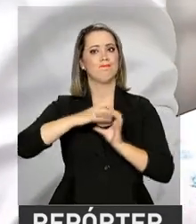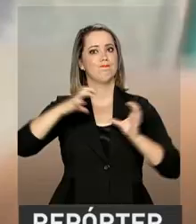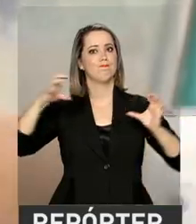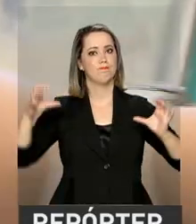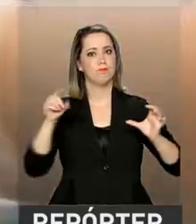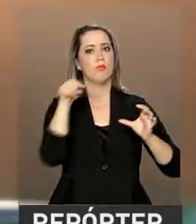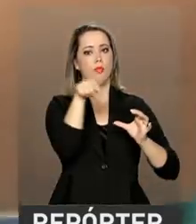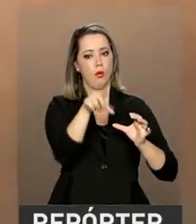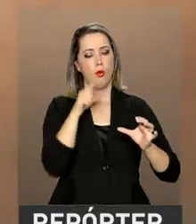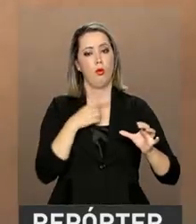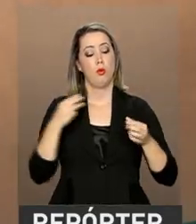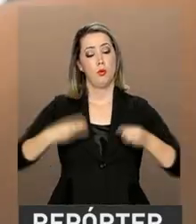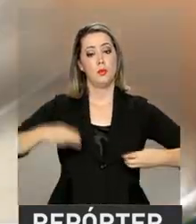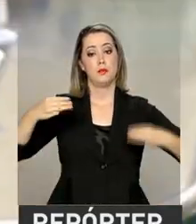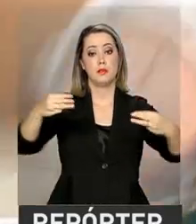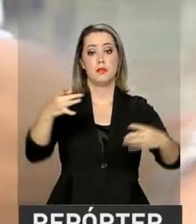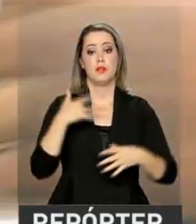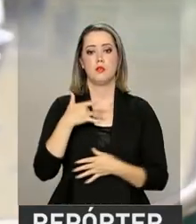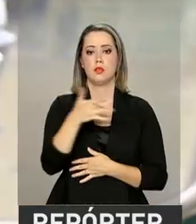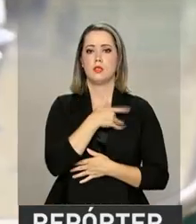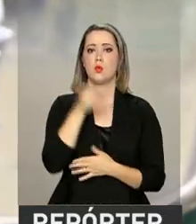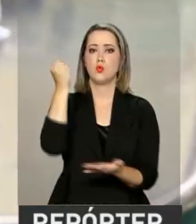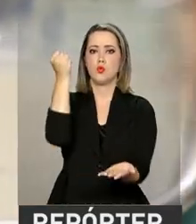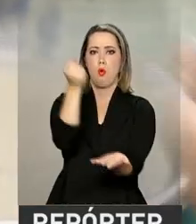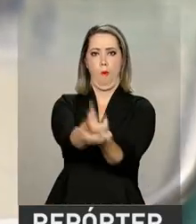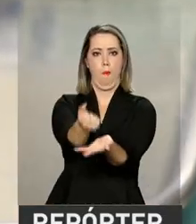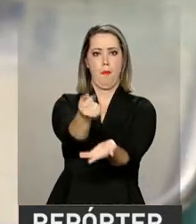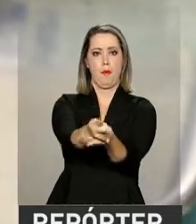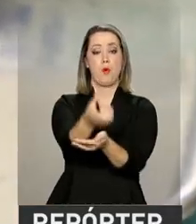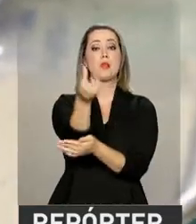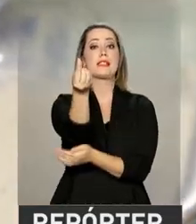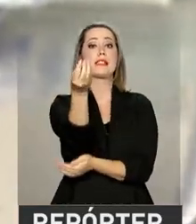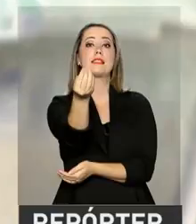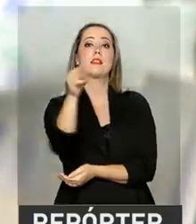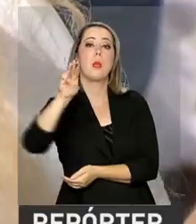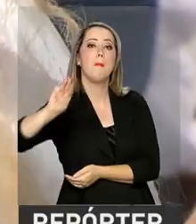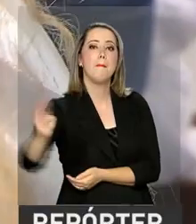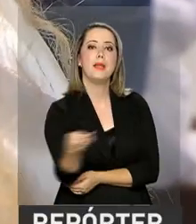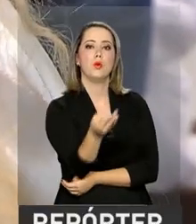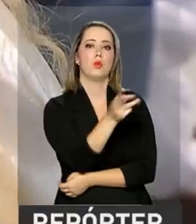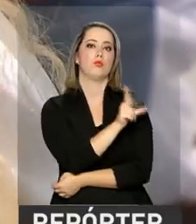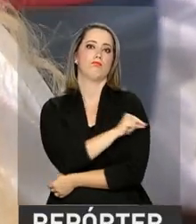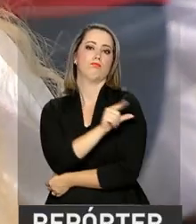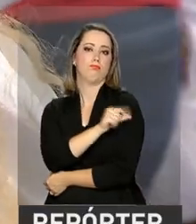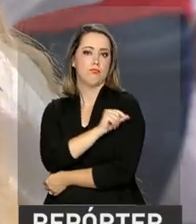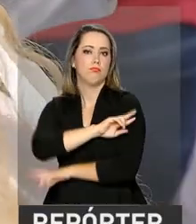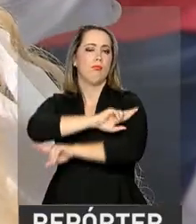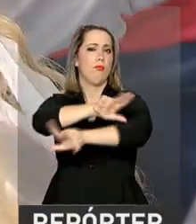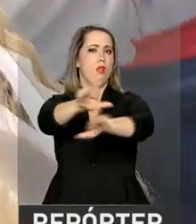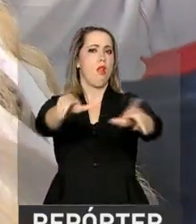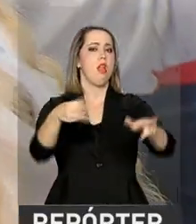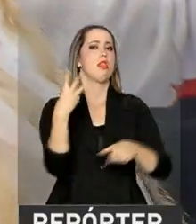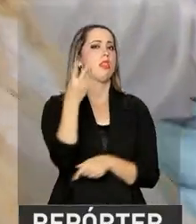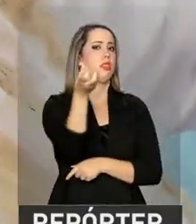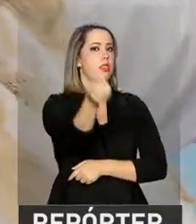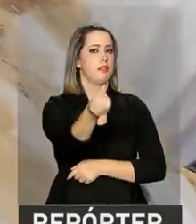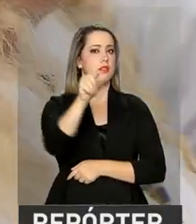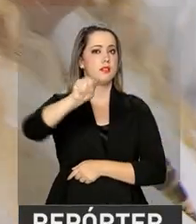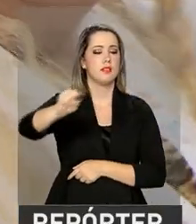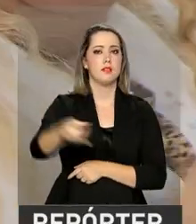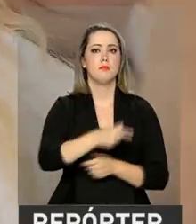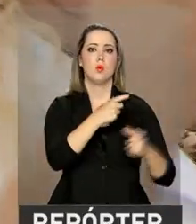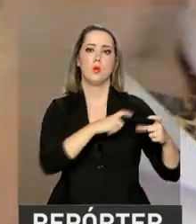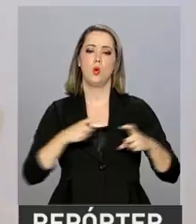porte. O Ministério da Saúde comprou 60 milhões de doses da vacina. São cerca de 36 mil salas de